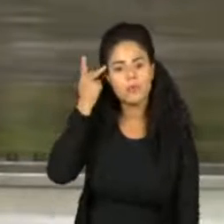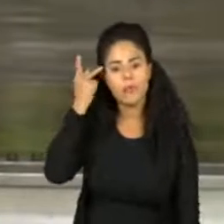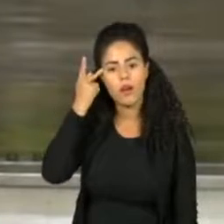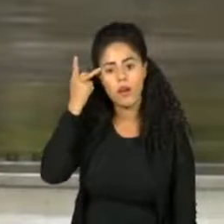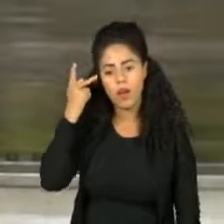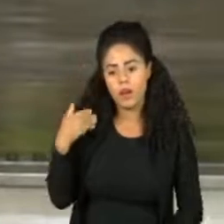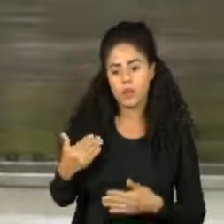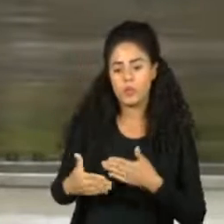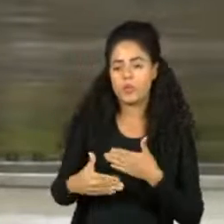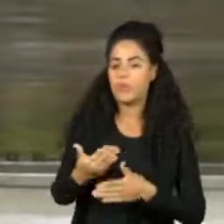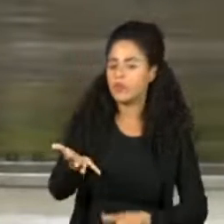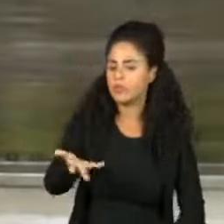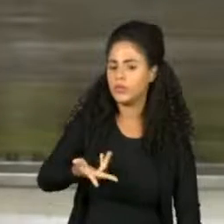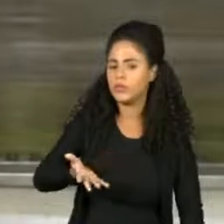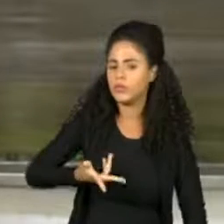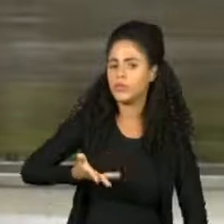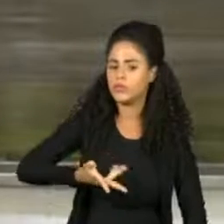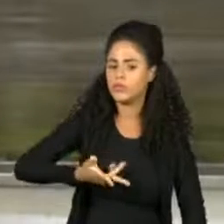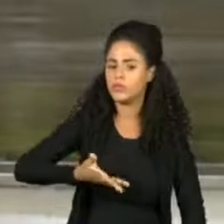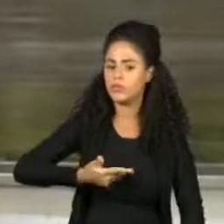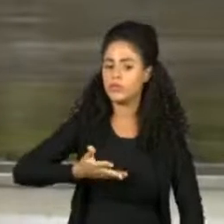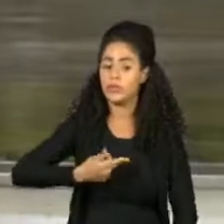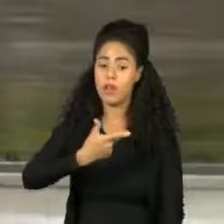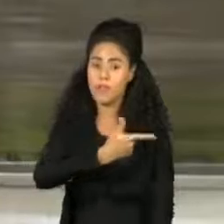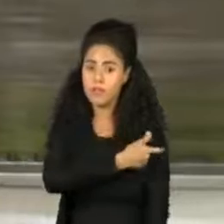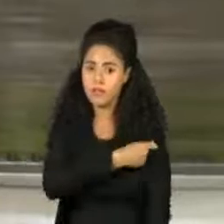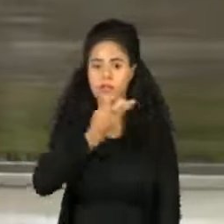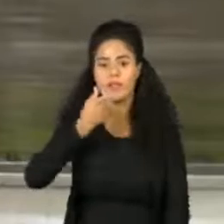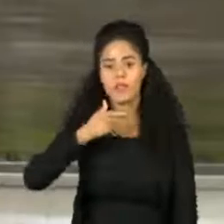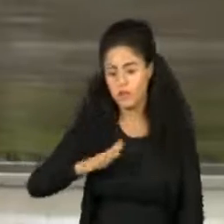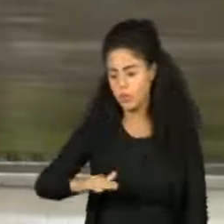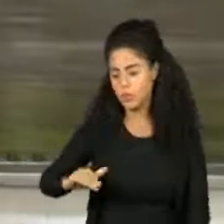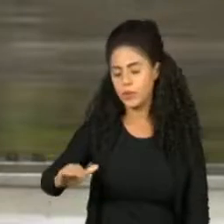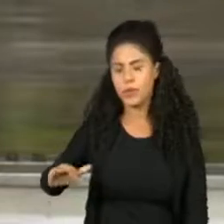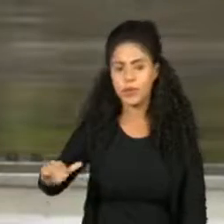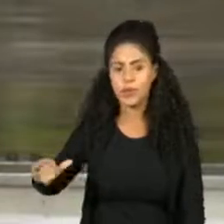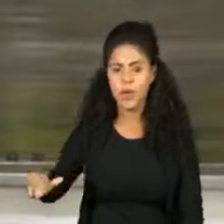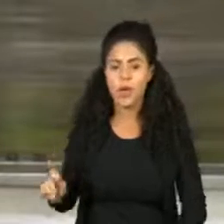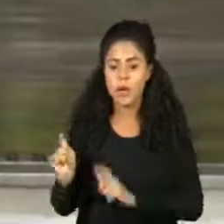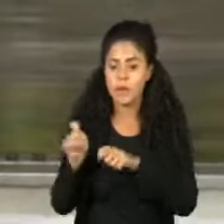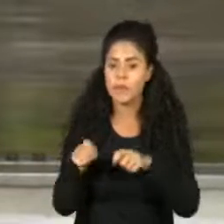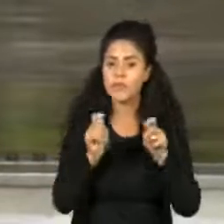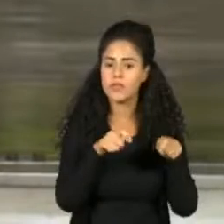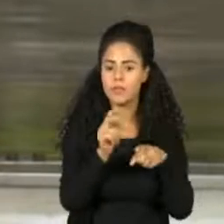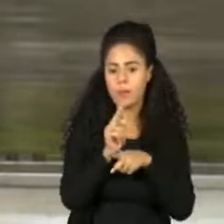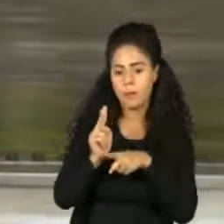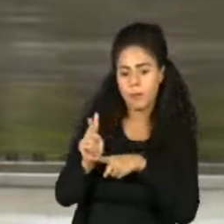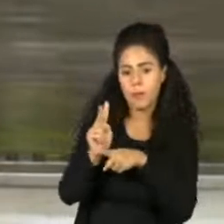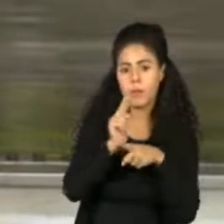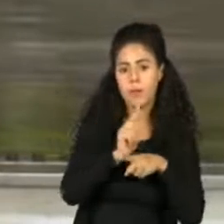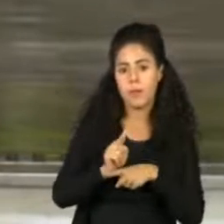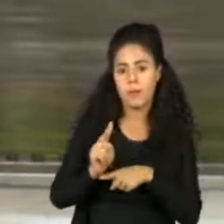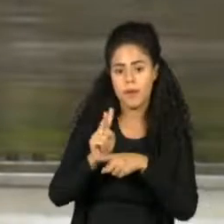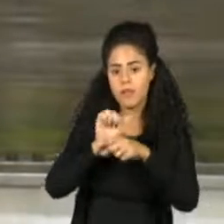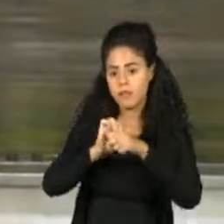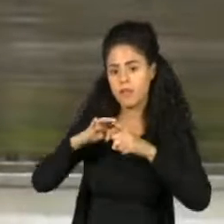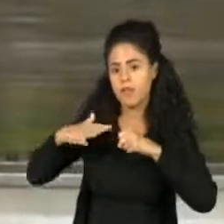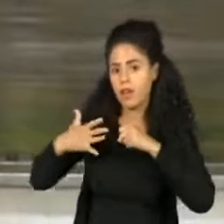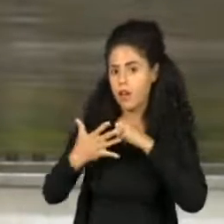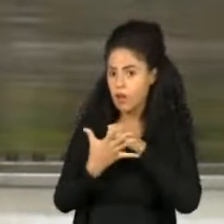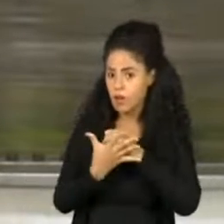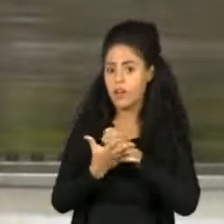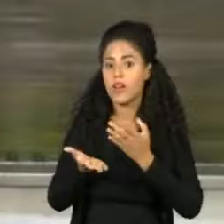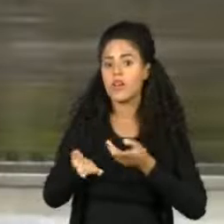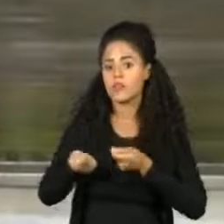de forma acelerada, vacinando as crianças e permitindo que elas se protejam contra a Covid-19. A